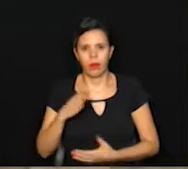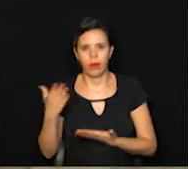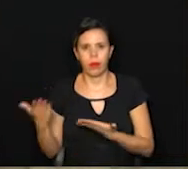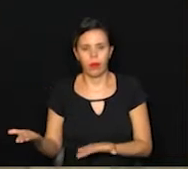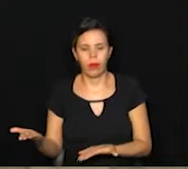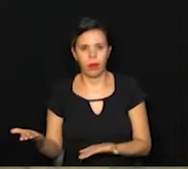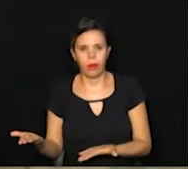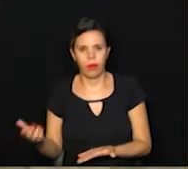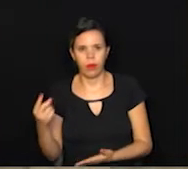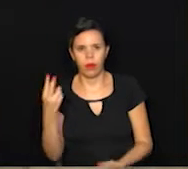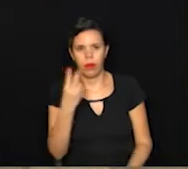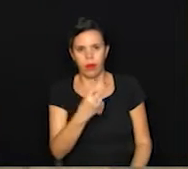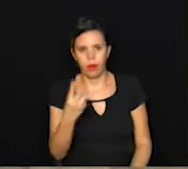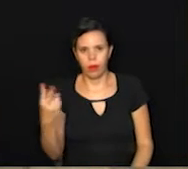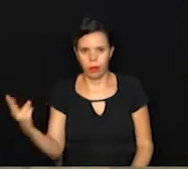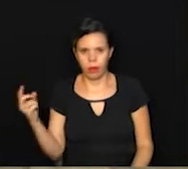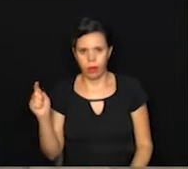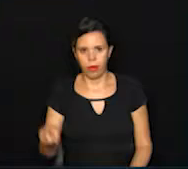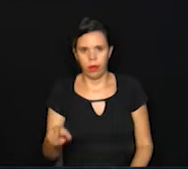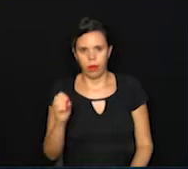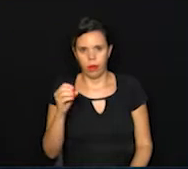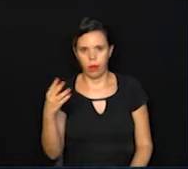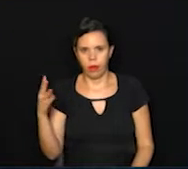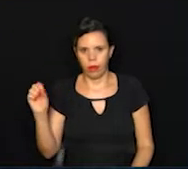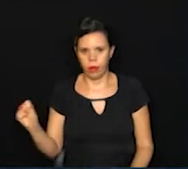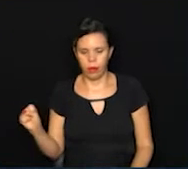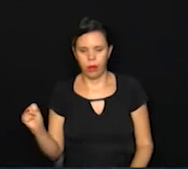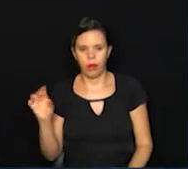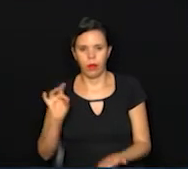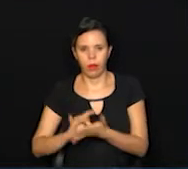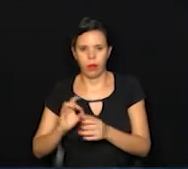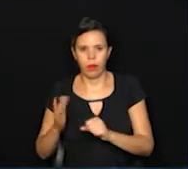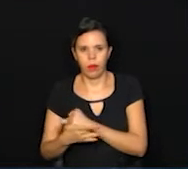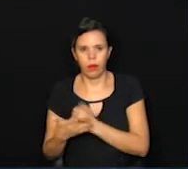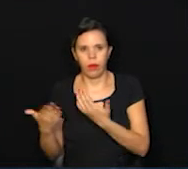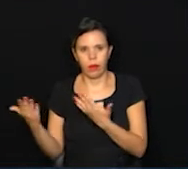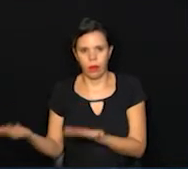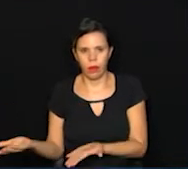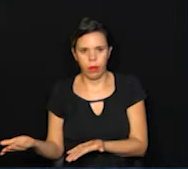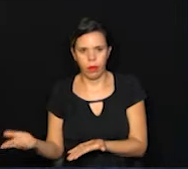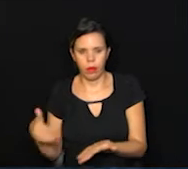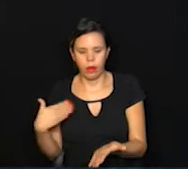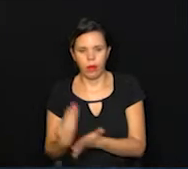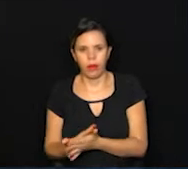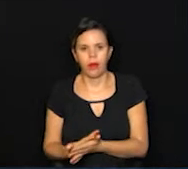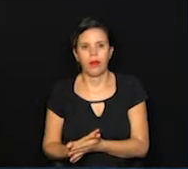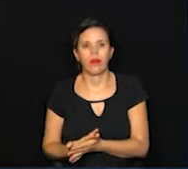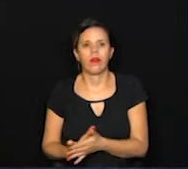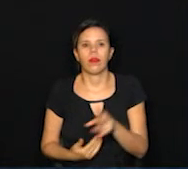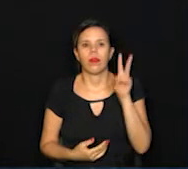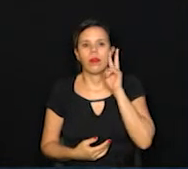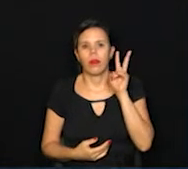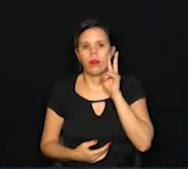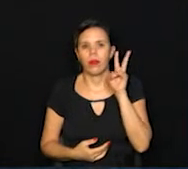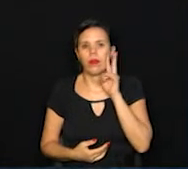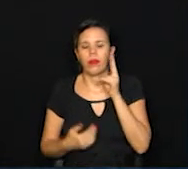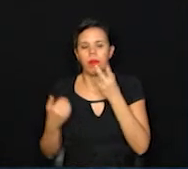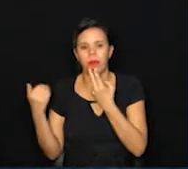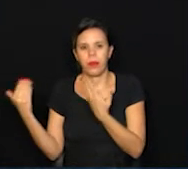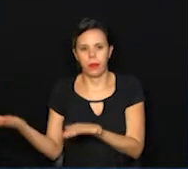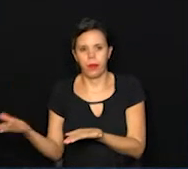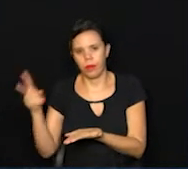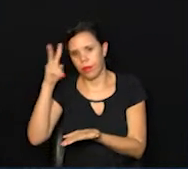na nossa região, 222.008 casos confirmados até esta segunda-feira.